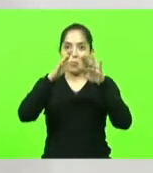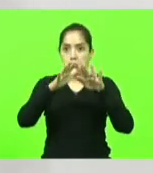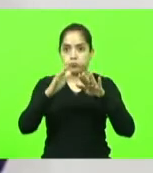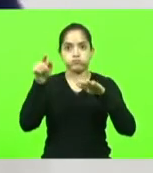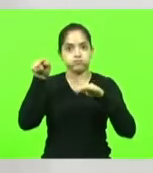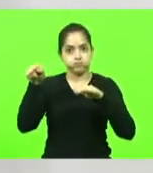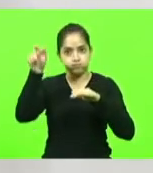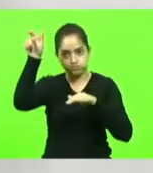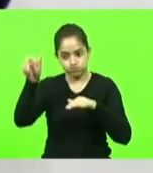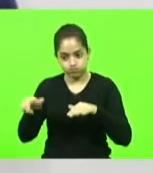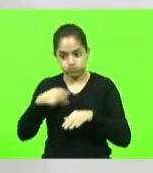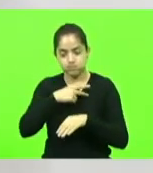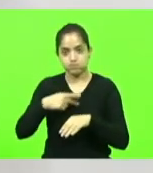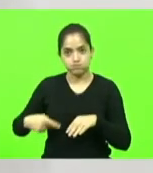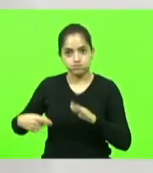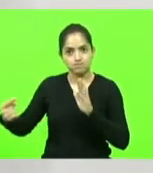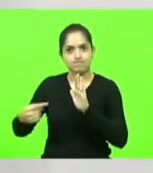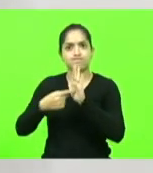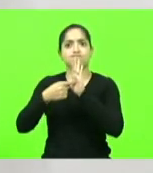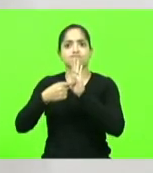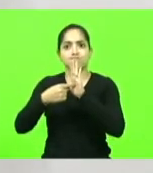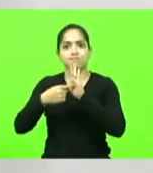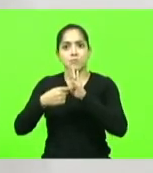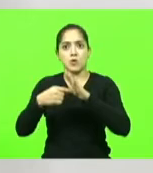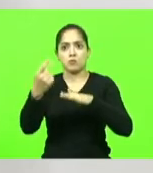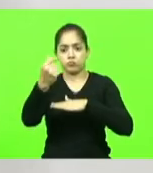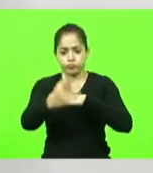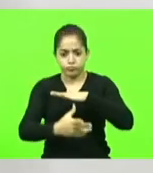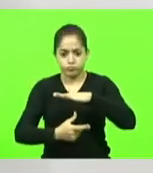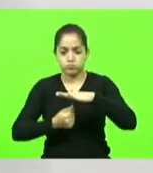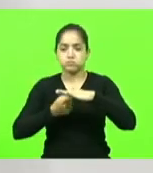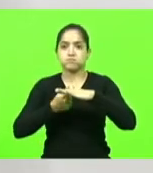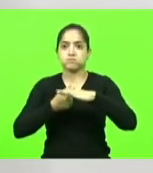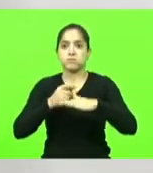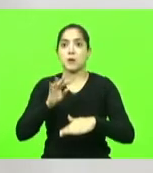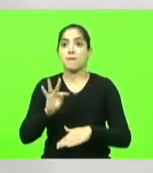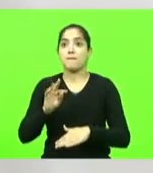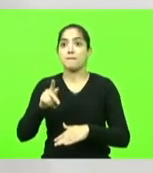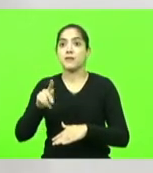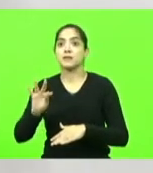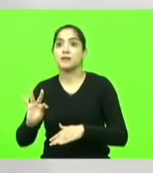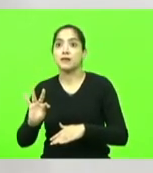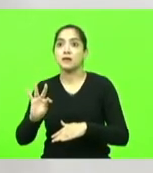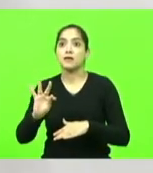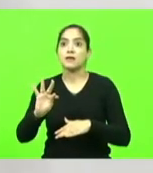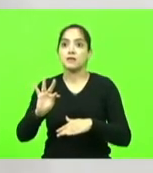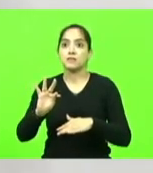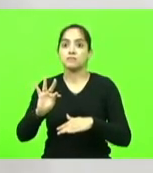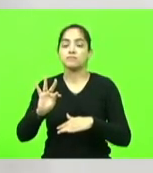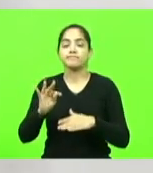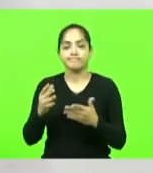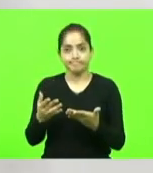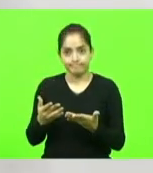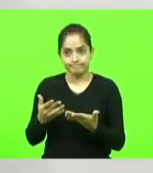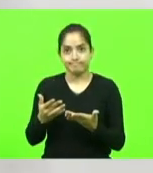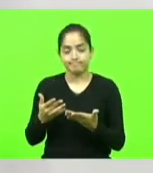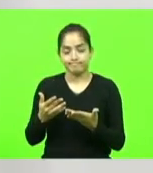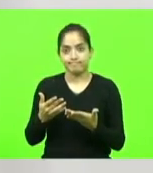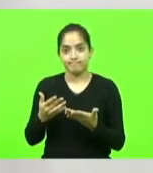ele denunciou o mensalão do PT ele derrubou uma República e